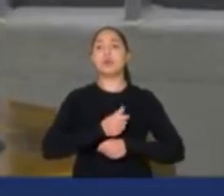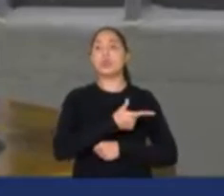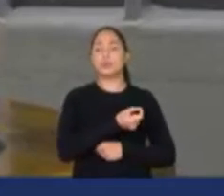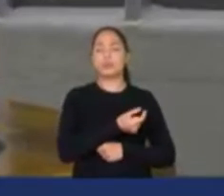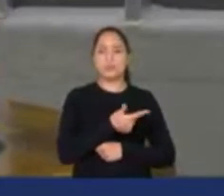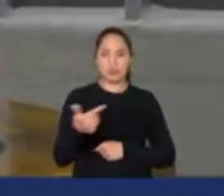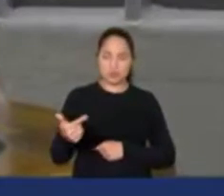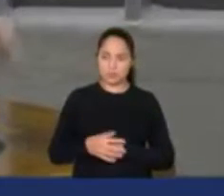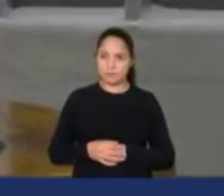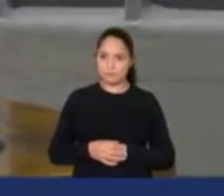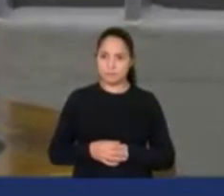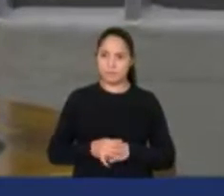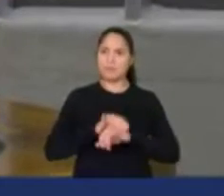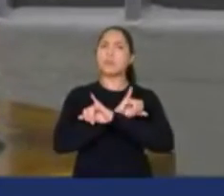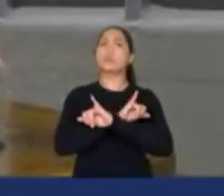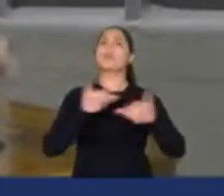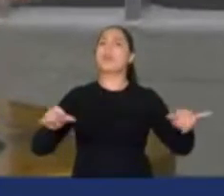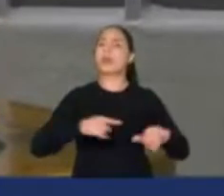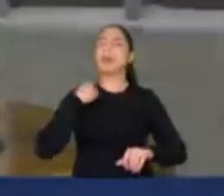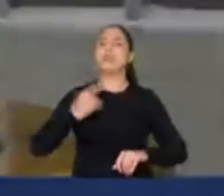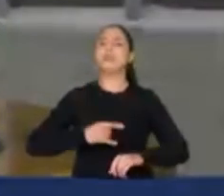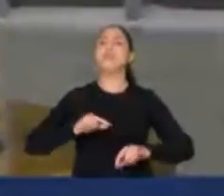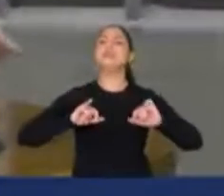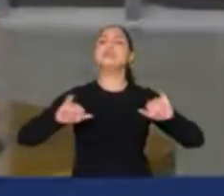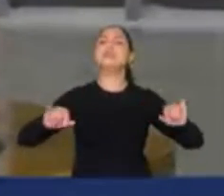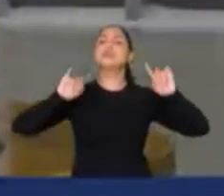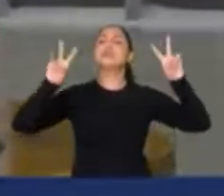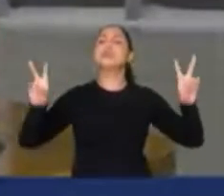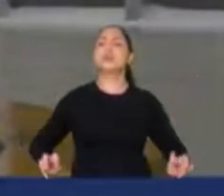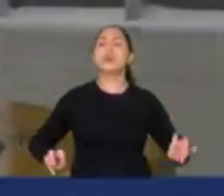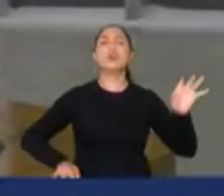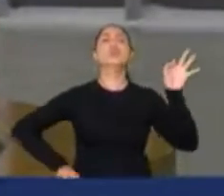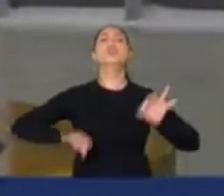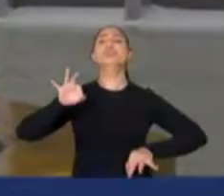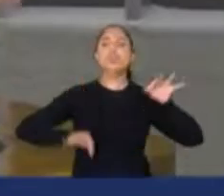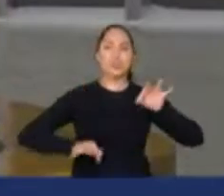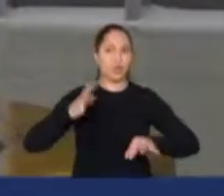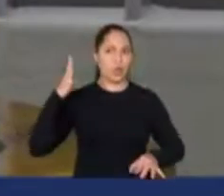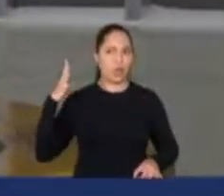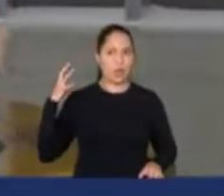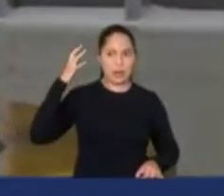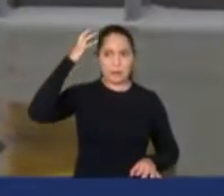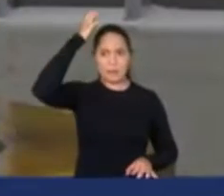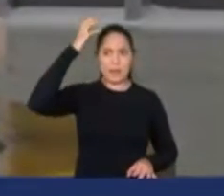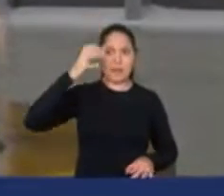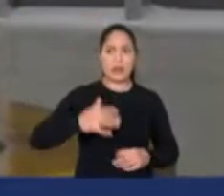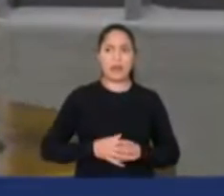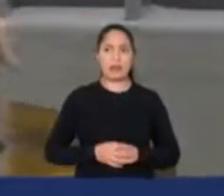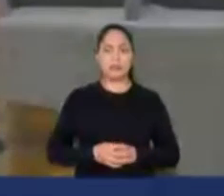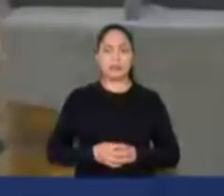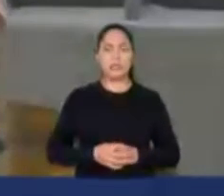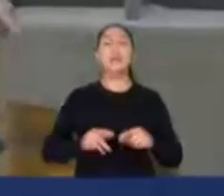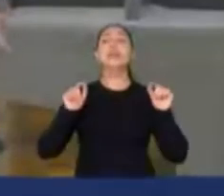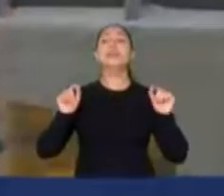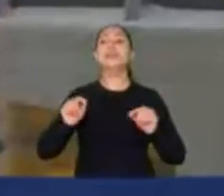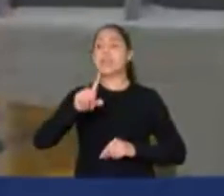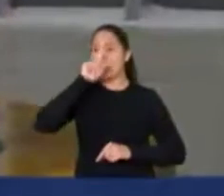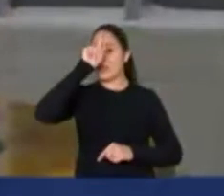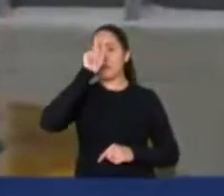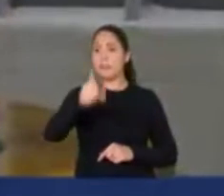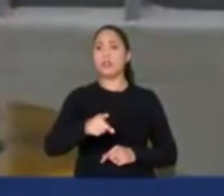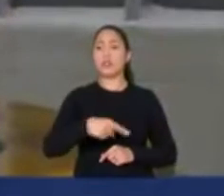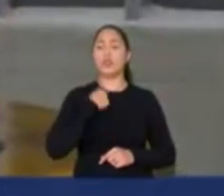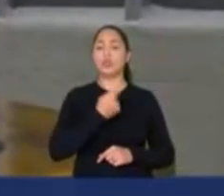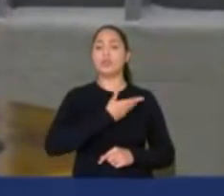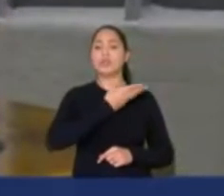Quando nós falávamos que era fundamental justiça para Marielle Franco, investigar quem mandou matar a nossa companheira